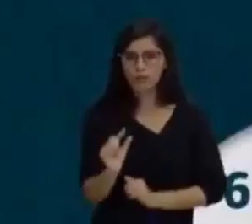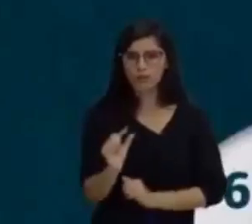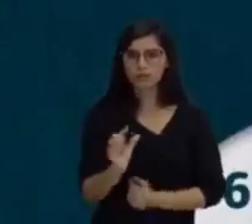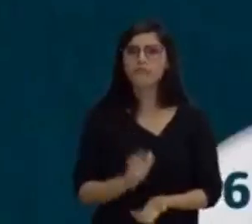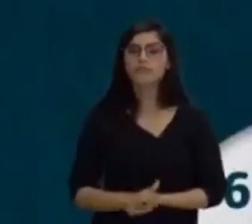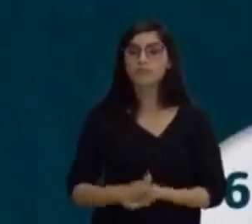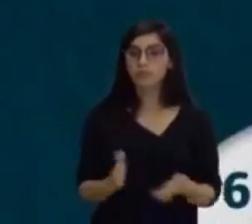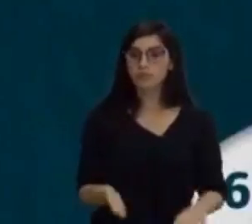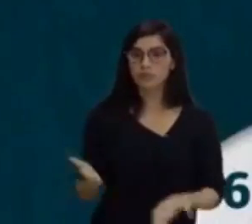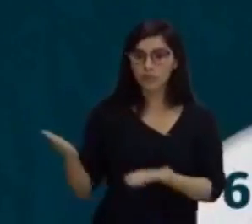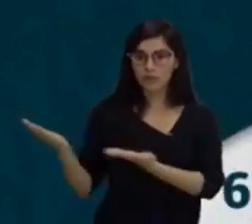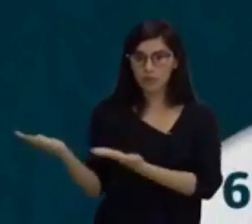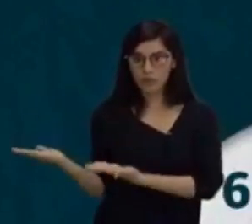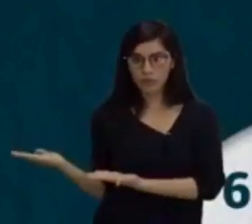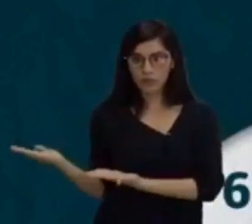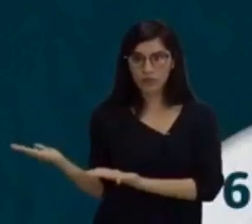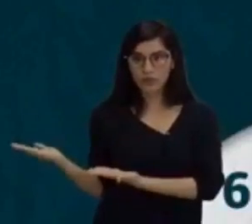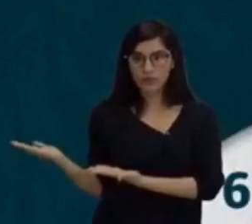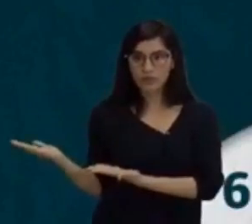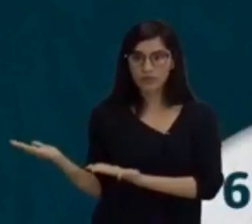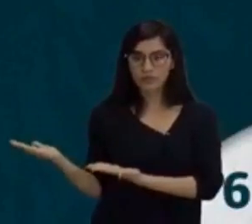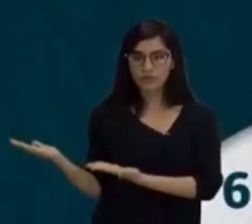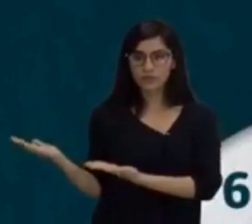Vamos lá para a tela? Vamos lá.